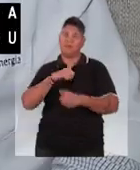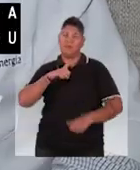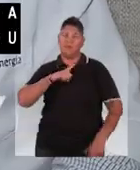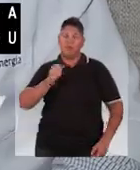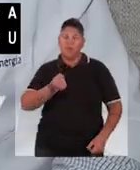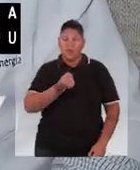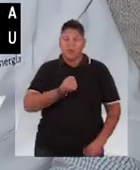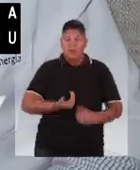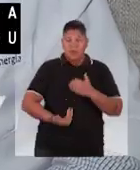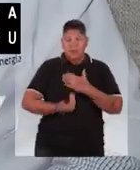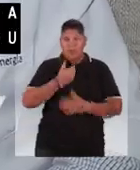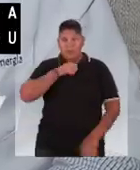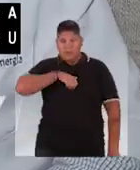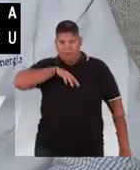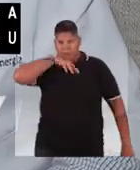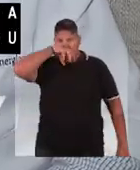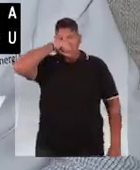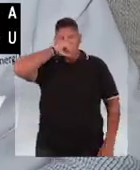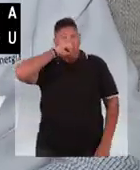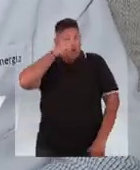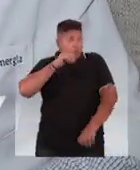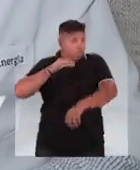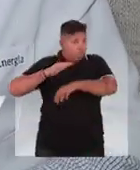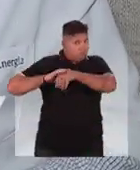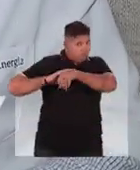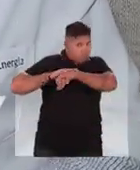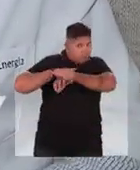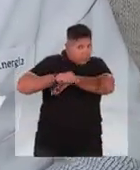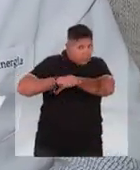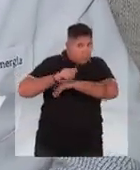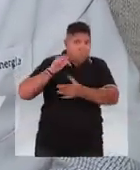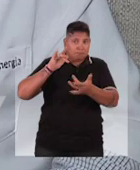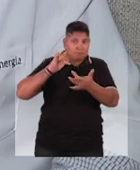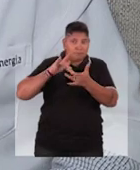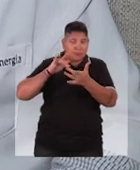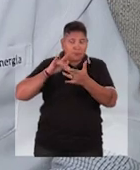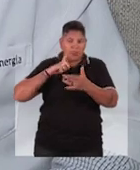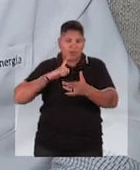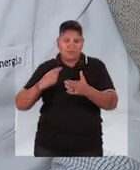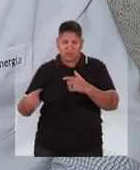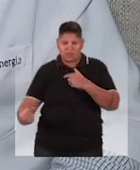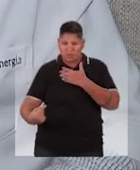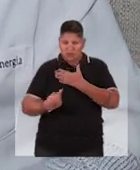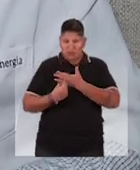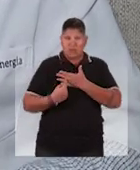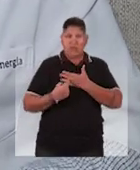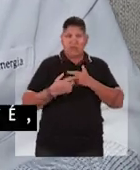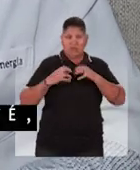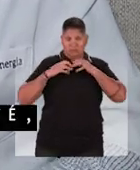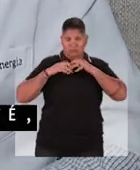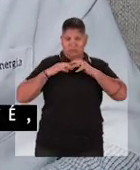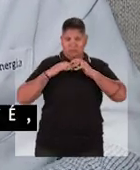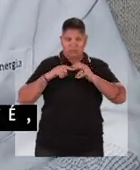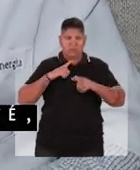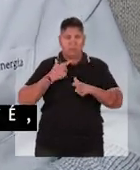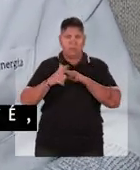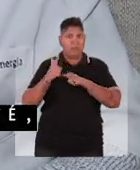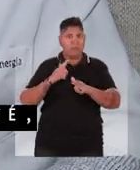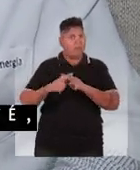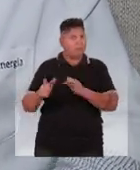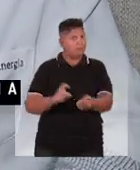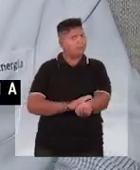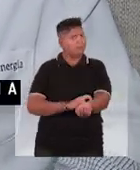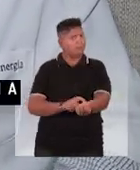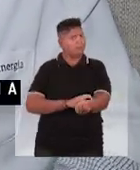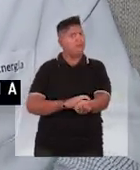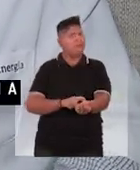Eles agem através da via respiratória, ou através da pele, e agem através do sistema nervoso, chegando até